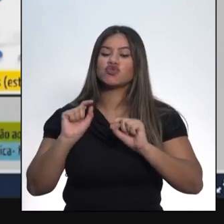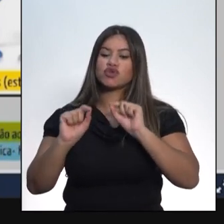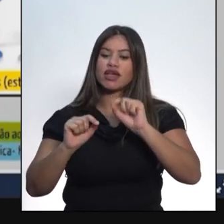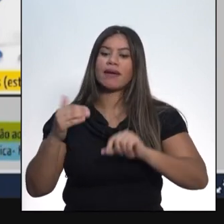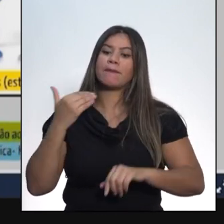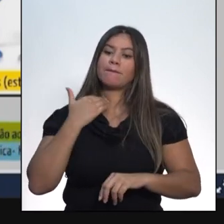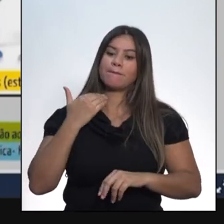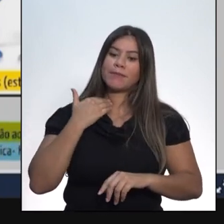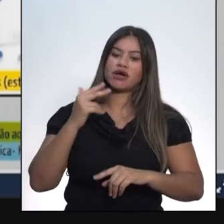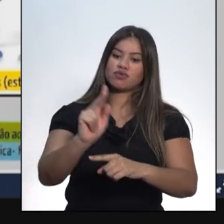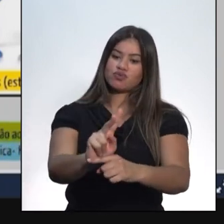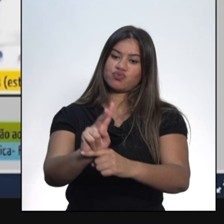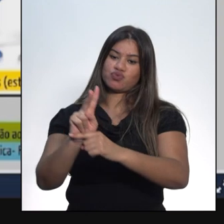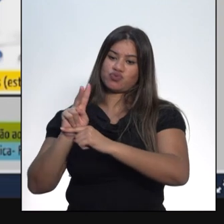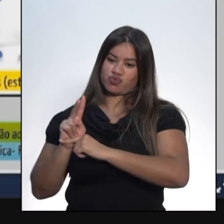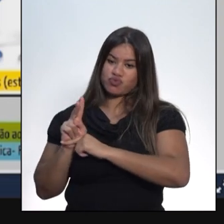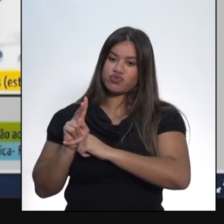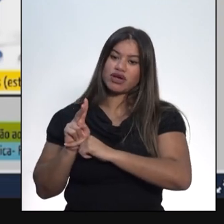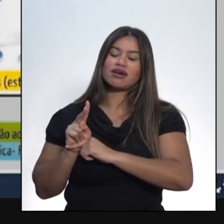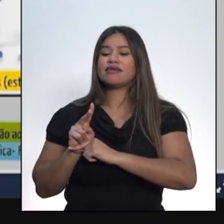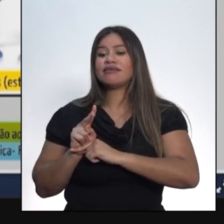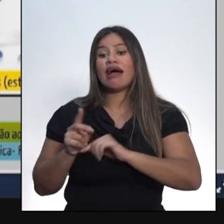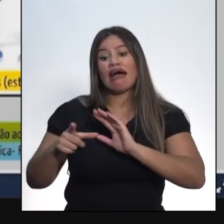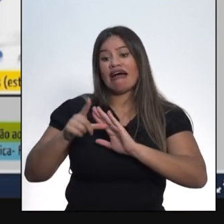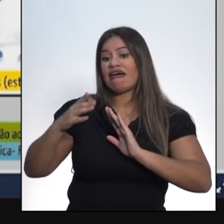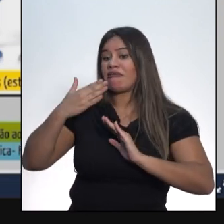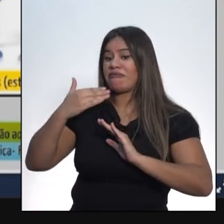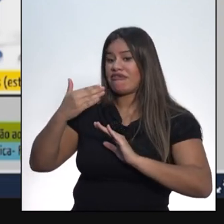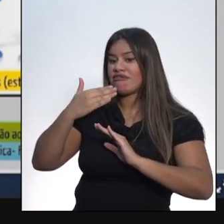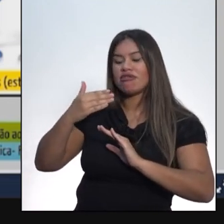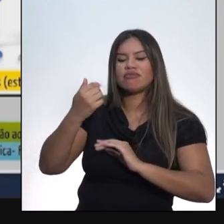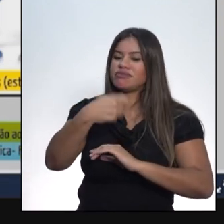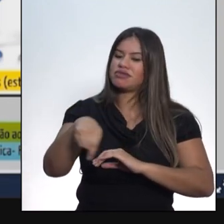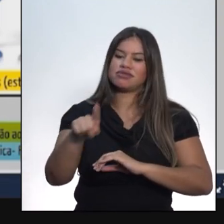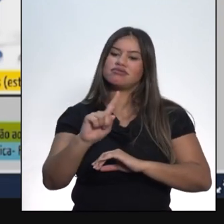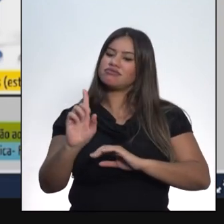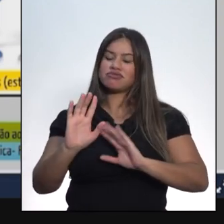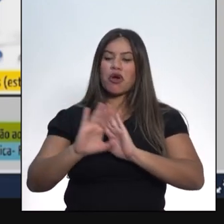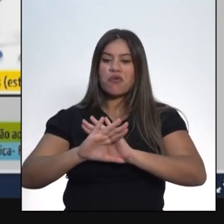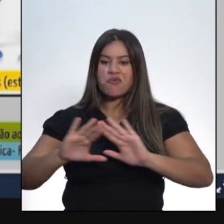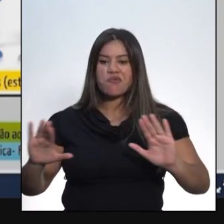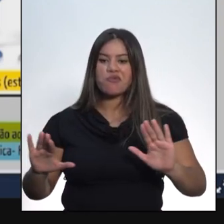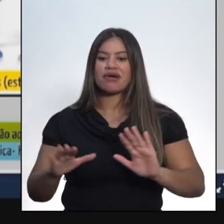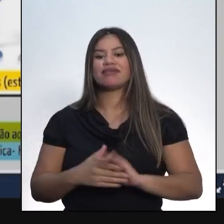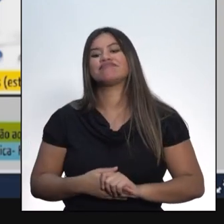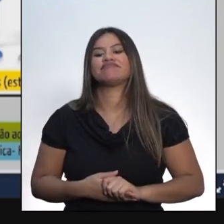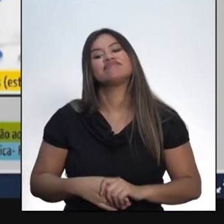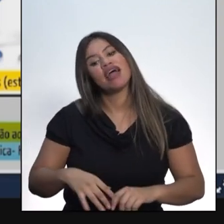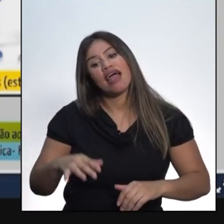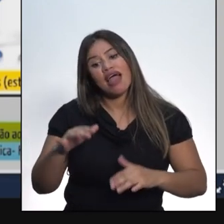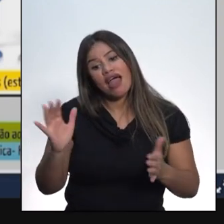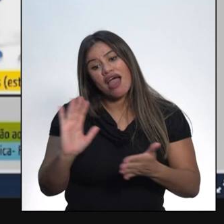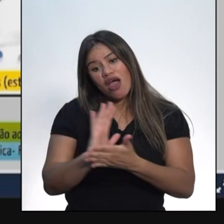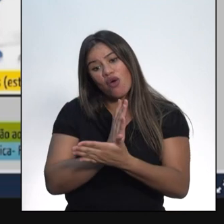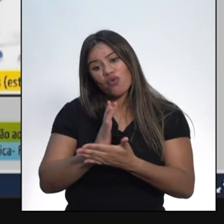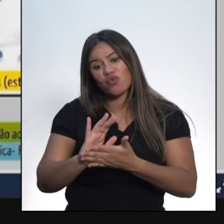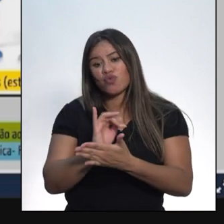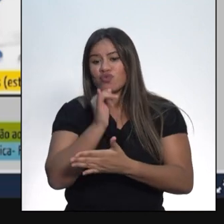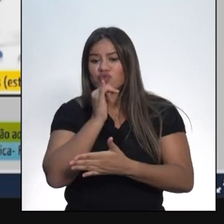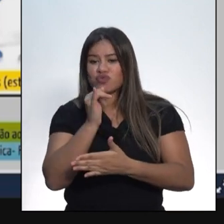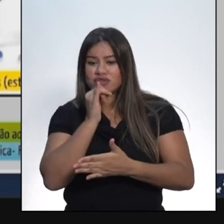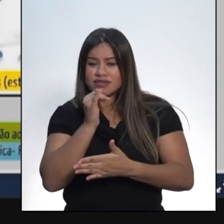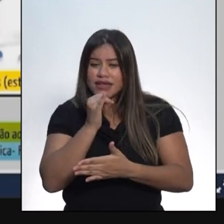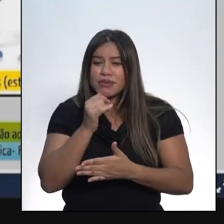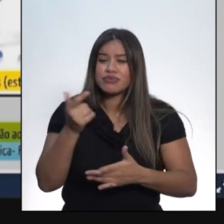bancos internacionais sem ter que pedir autorização ao governo federal. Estes são alguns exemplos da conquista de